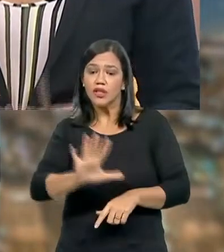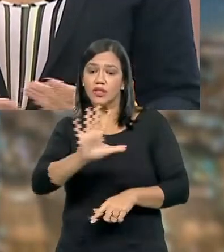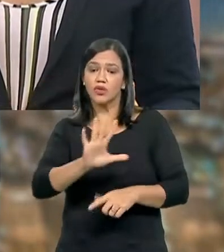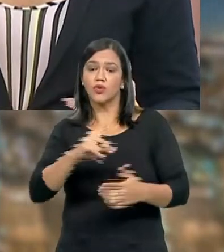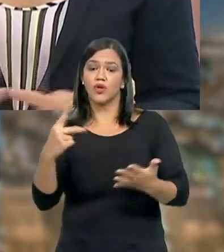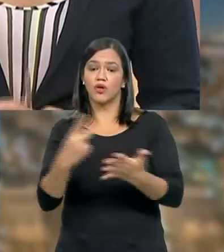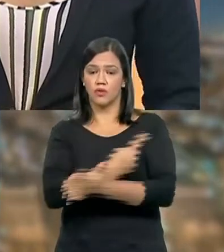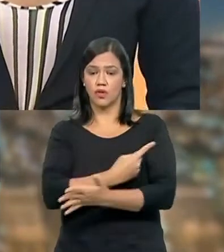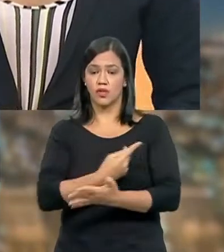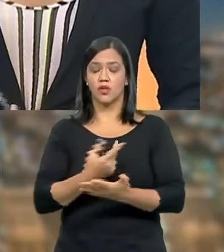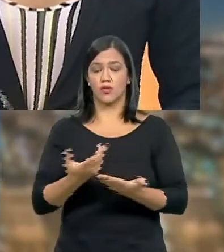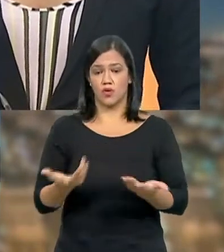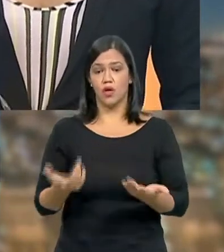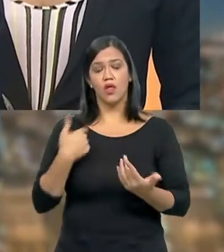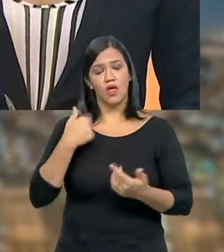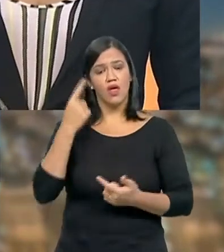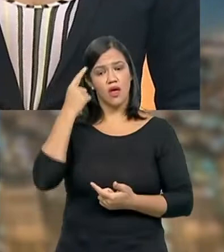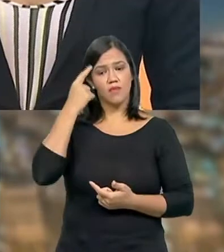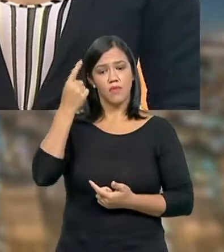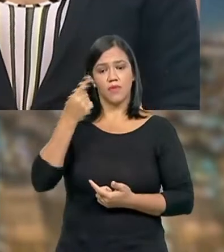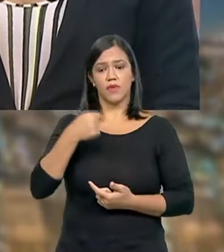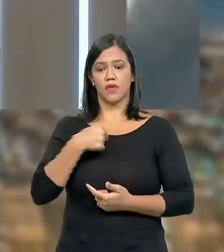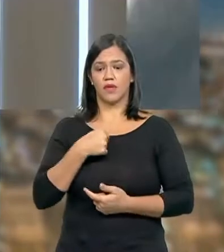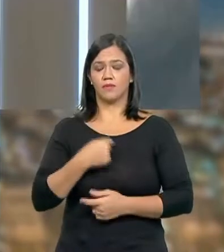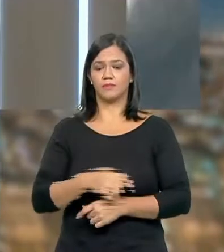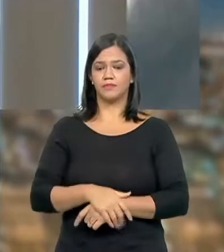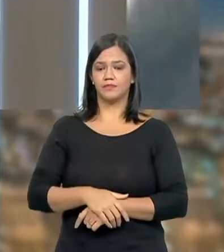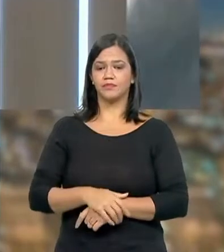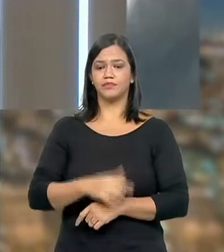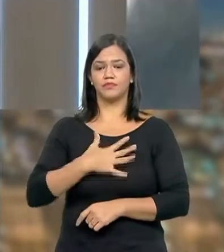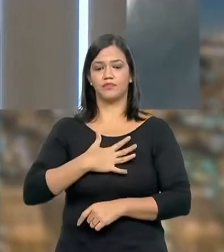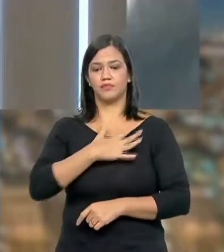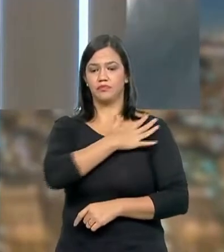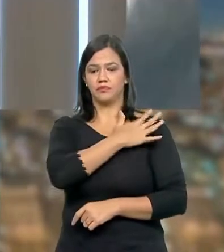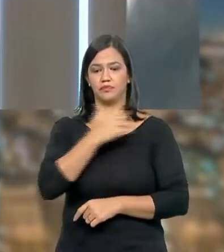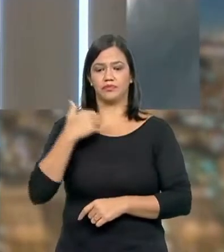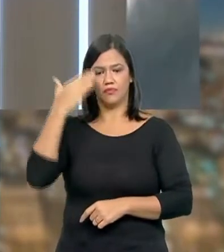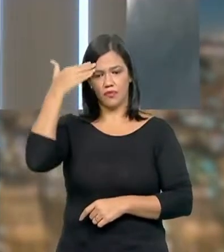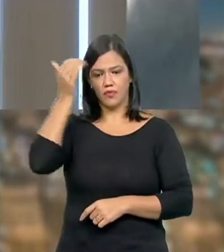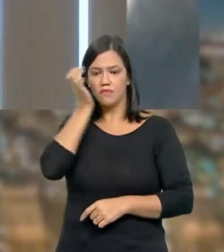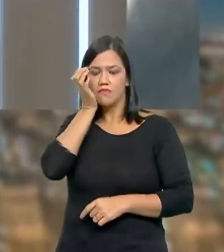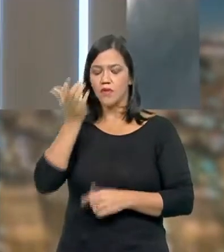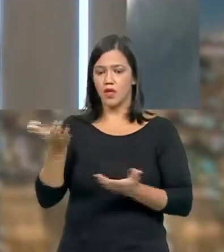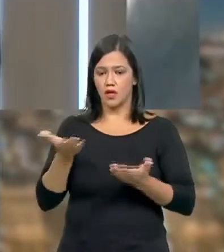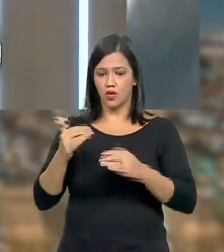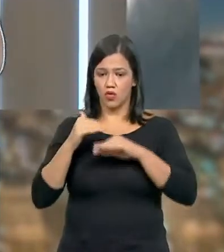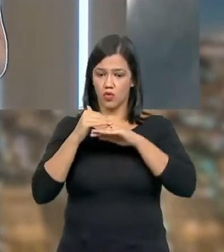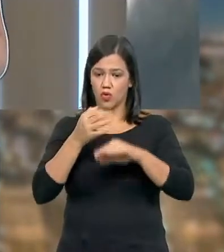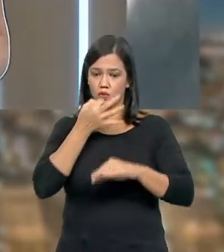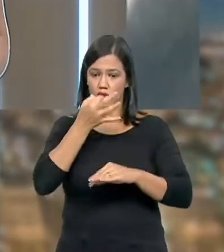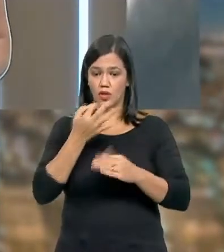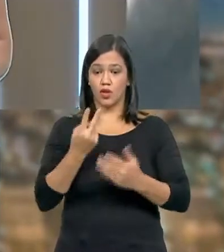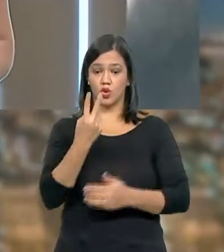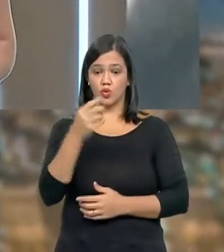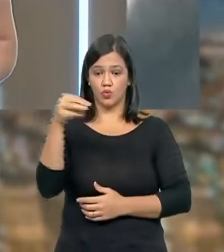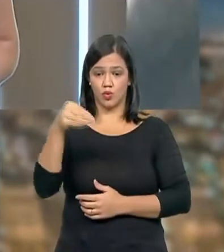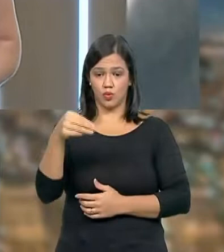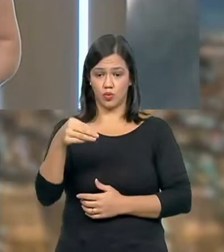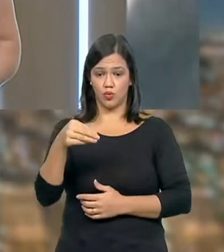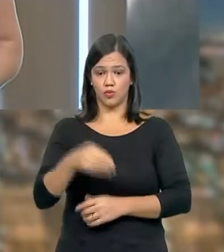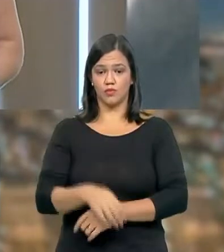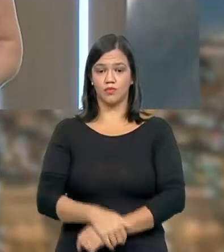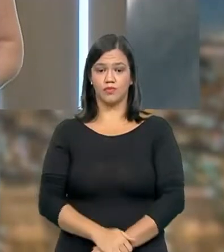tem? Enfim, seria essa a minha exposição. General Helena, o senhor gostaria de fazer um comentário agora e eu teria dois minutos para a sua fala.